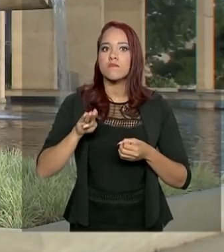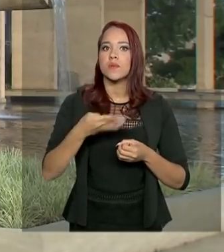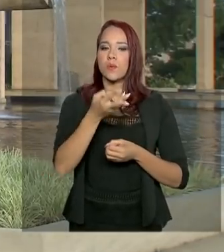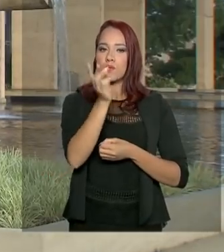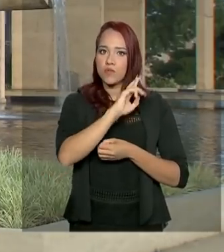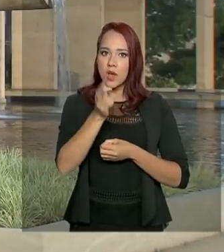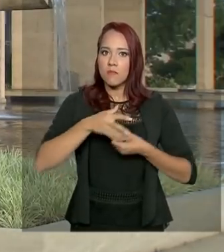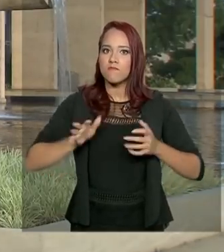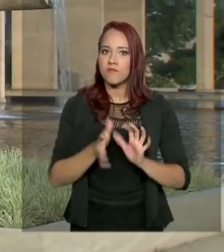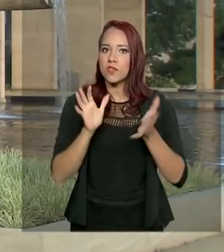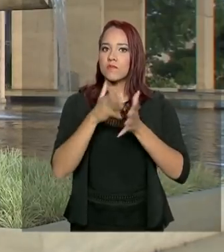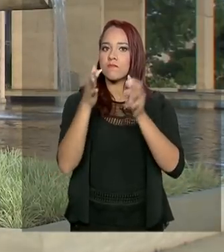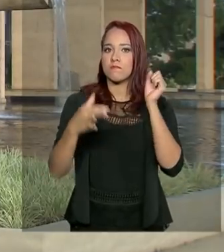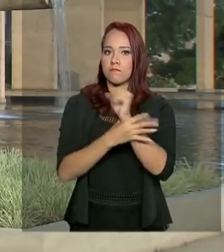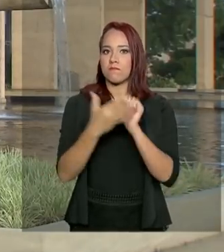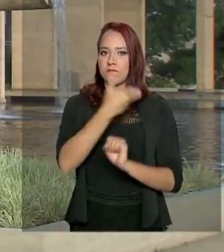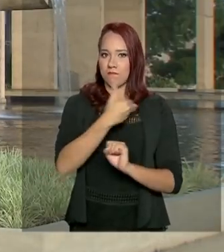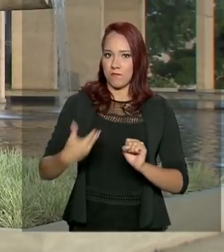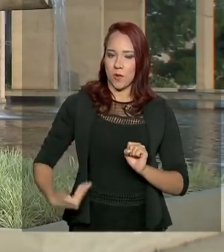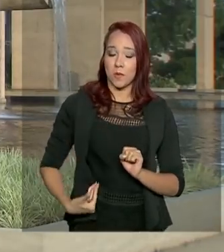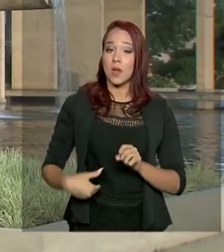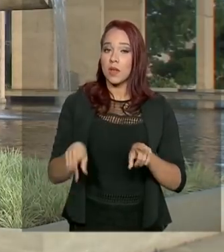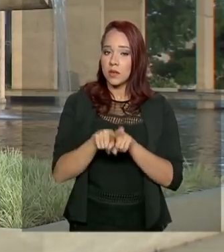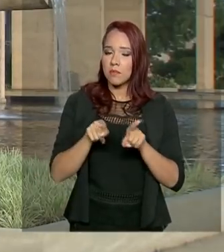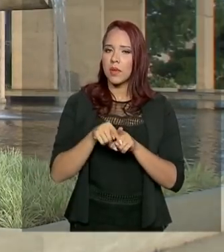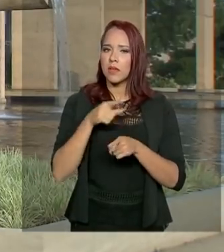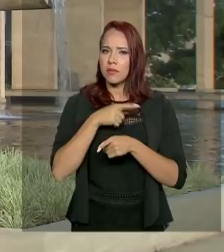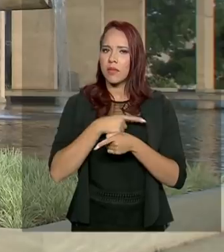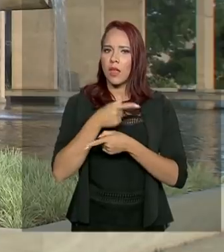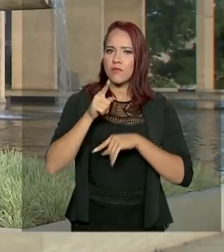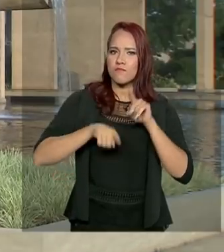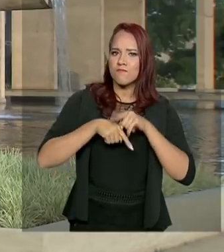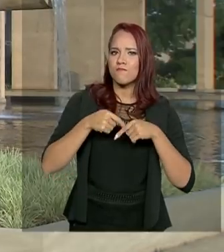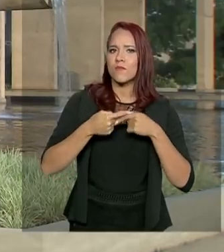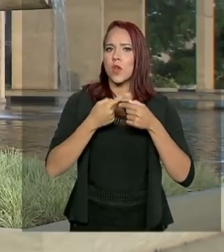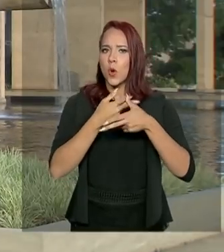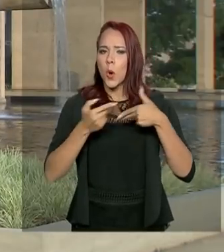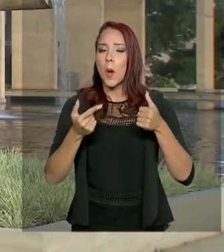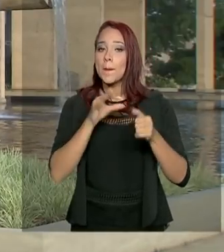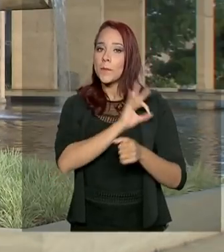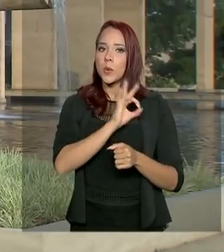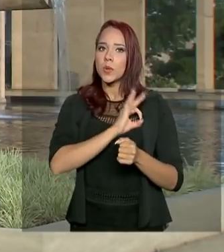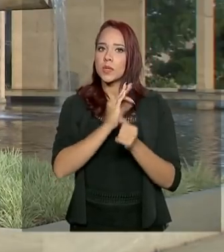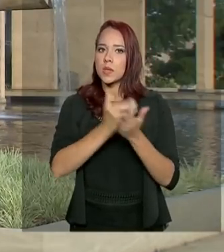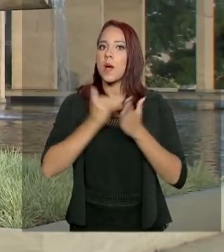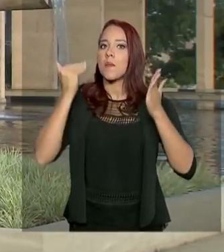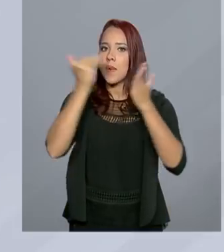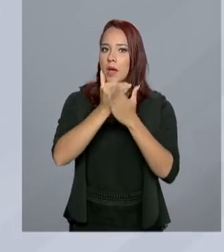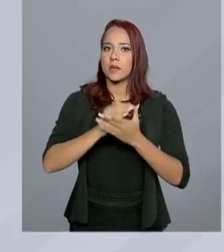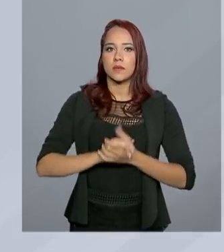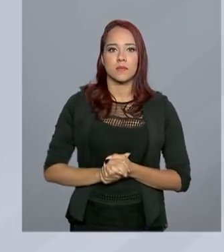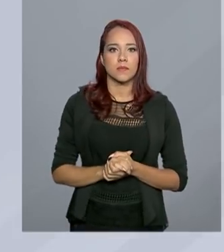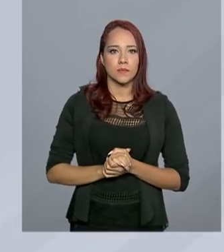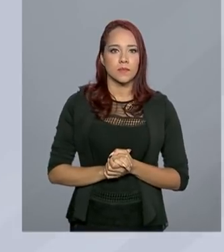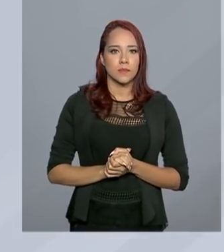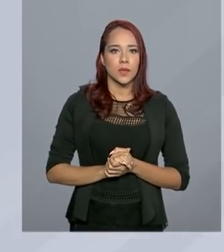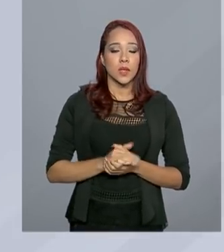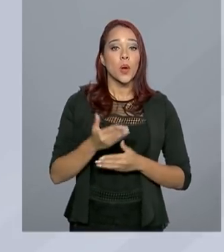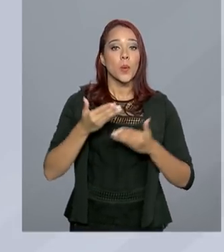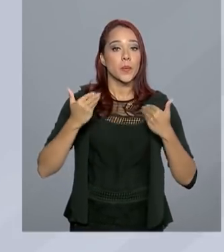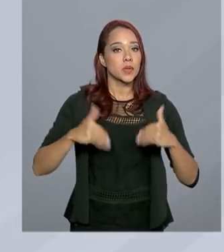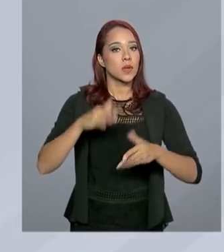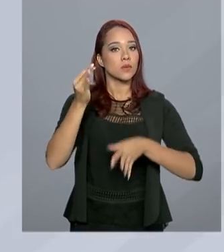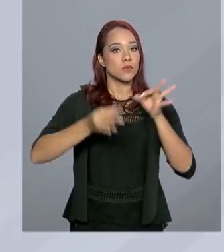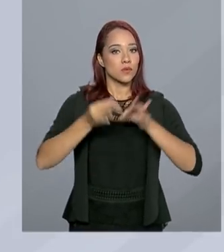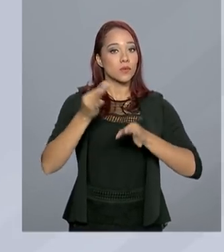investimentos em segurança pública, além de equipamentos e o reforço de policiais da Força Nacional. Segundo o Ministério da